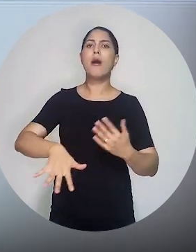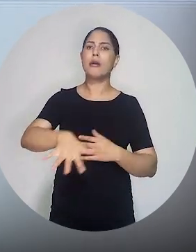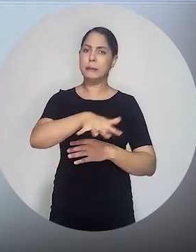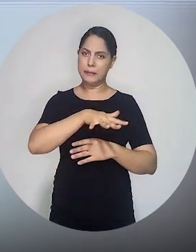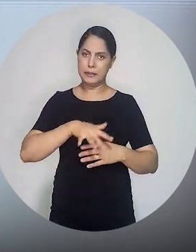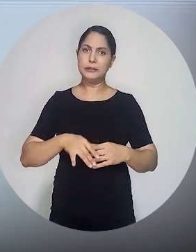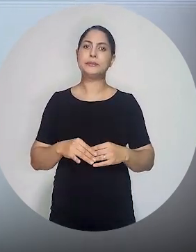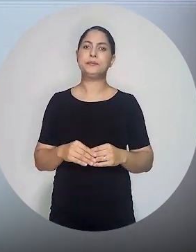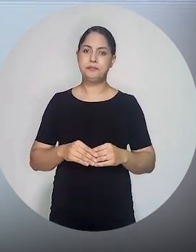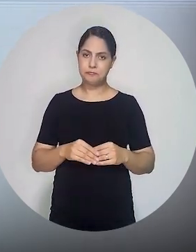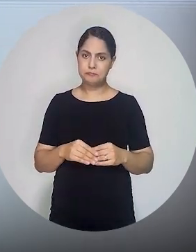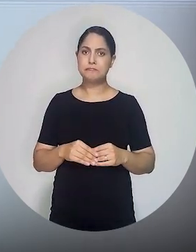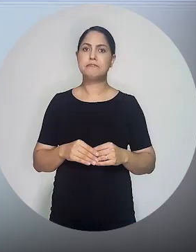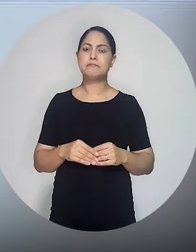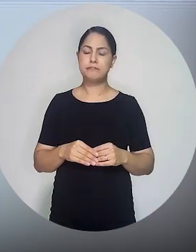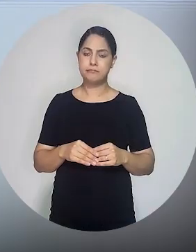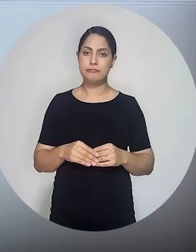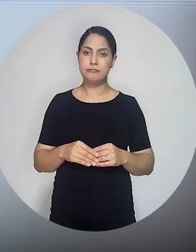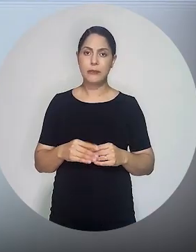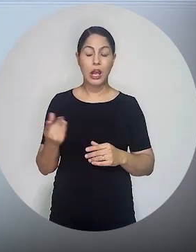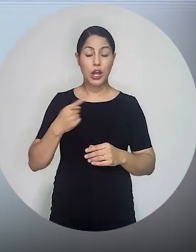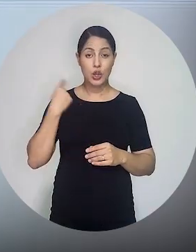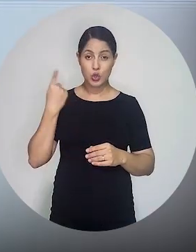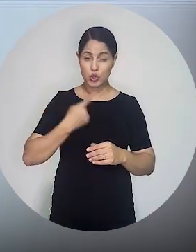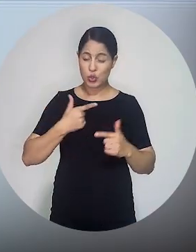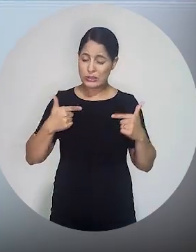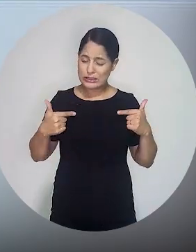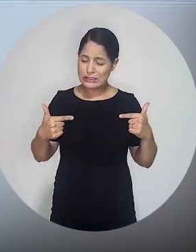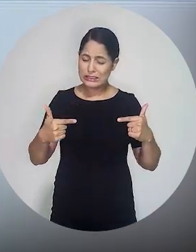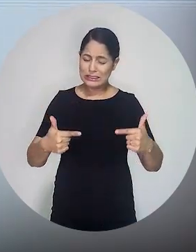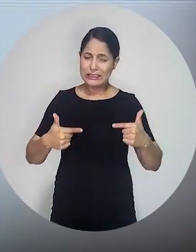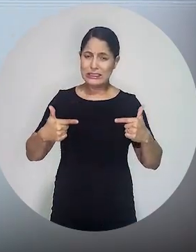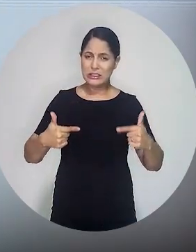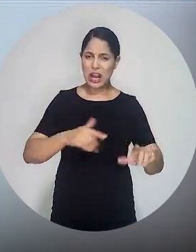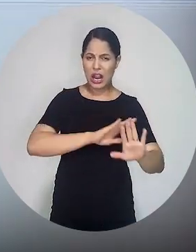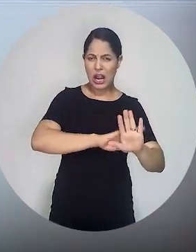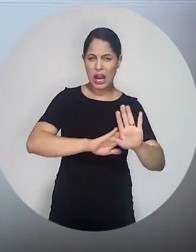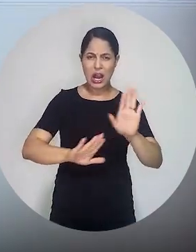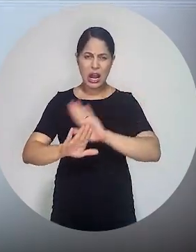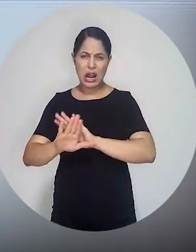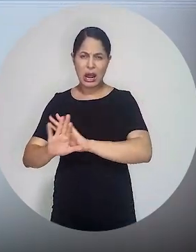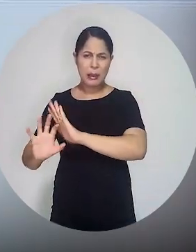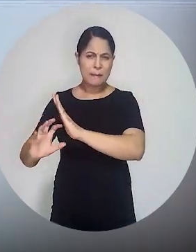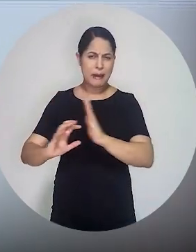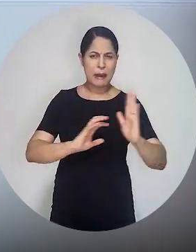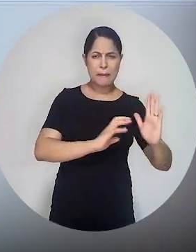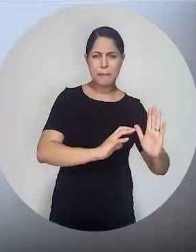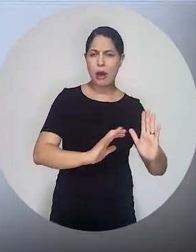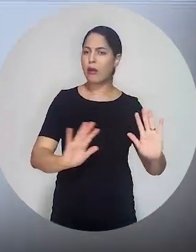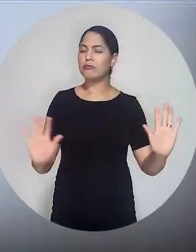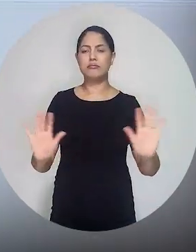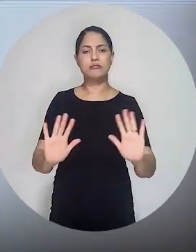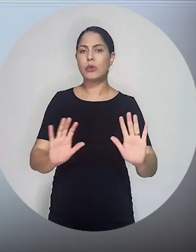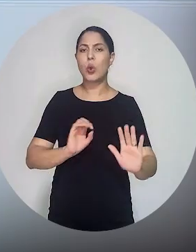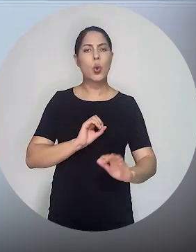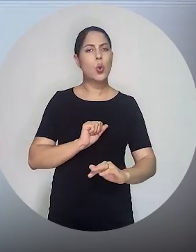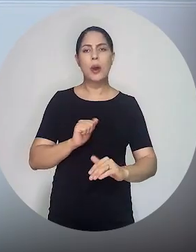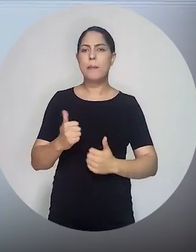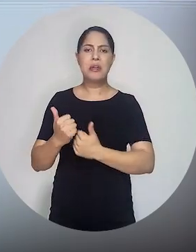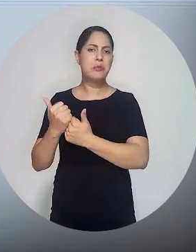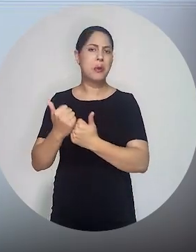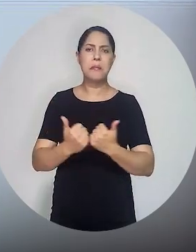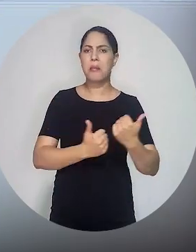sadio, equilibrado e plural. Os nossos esforços não têm partido.